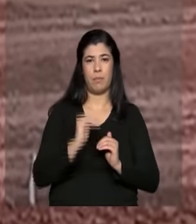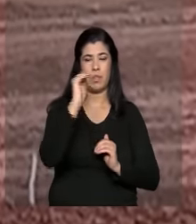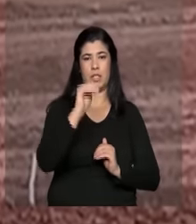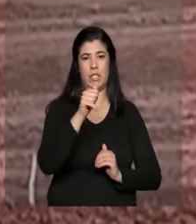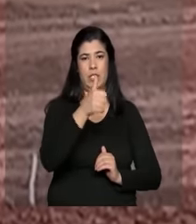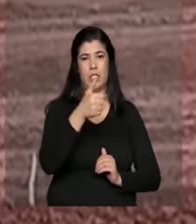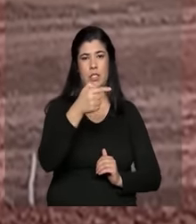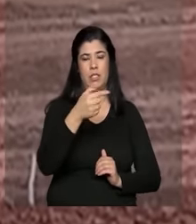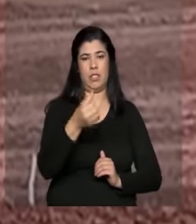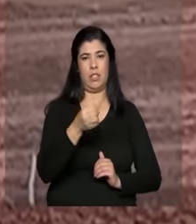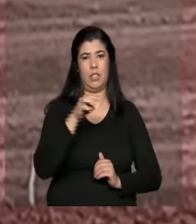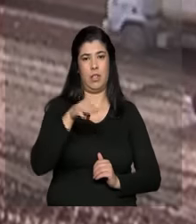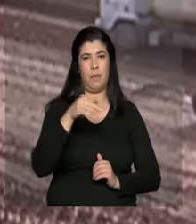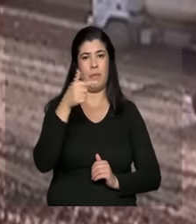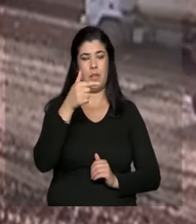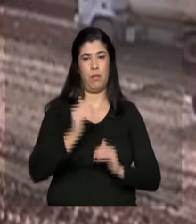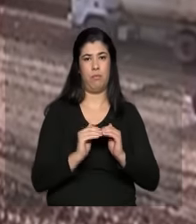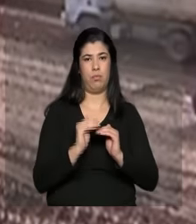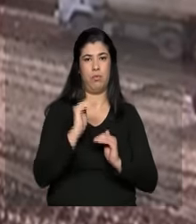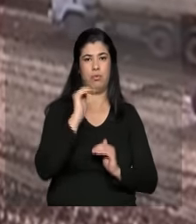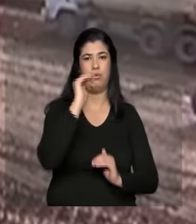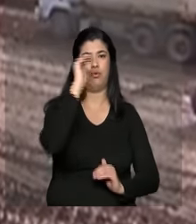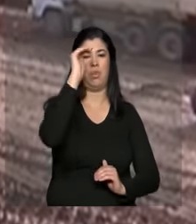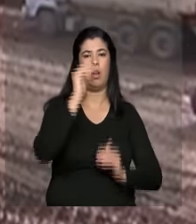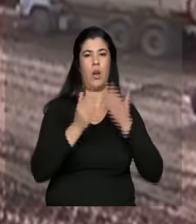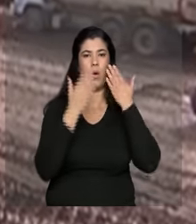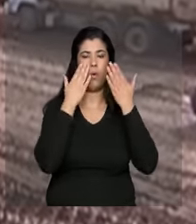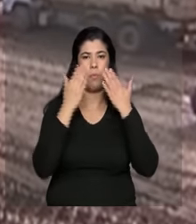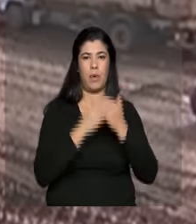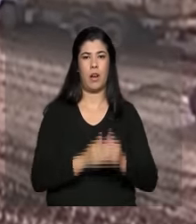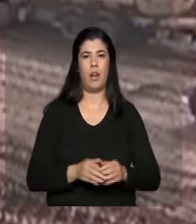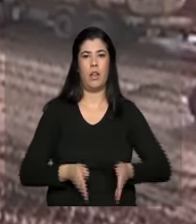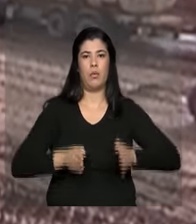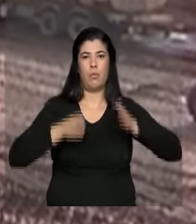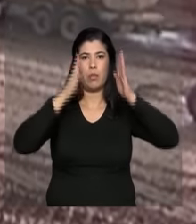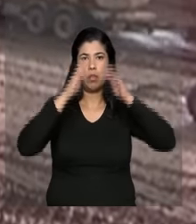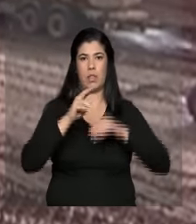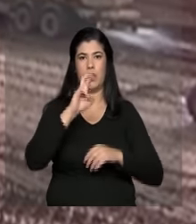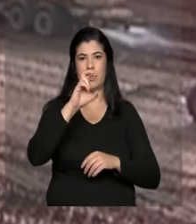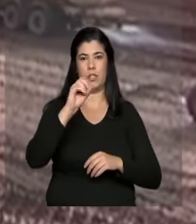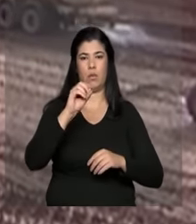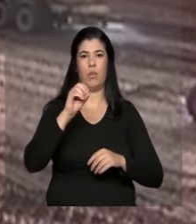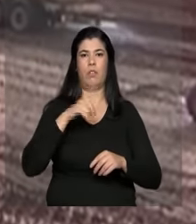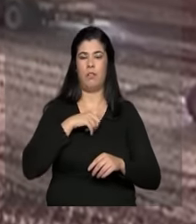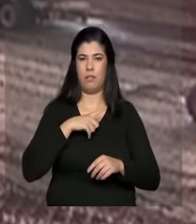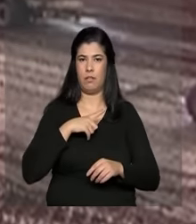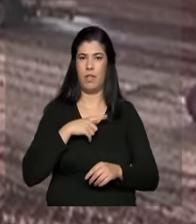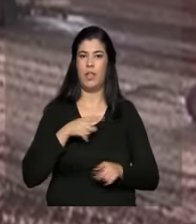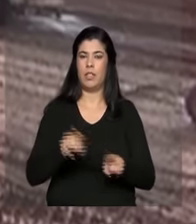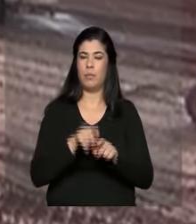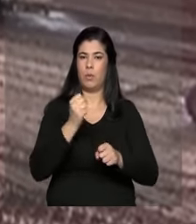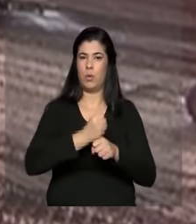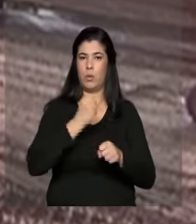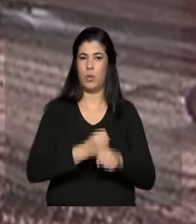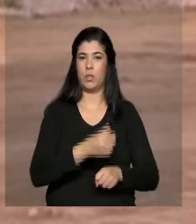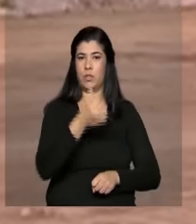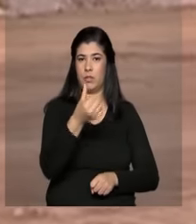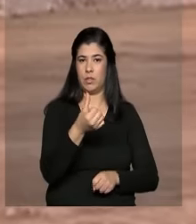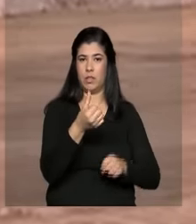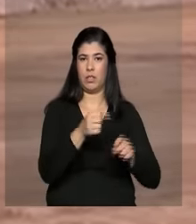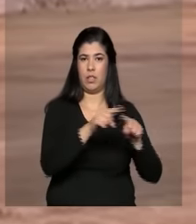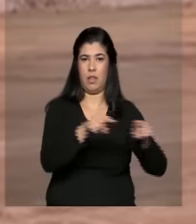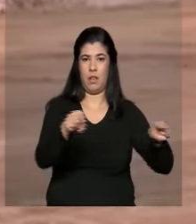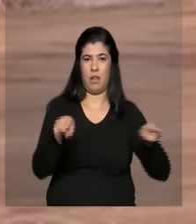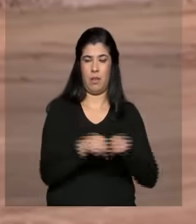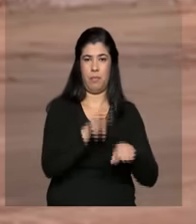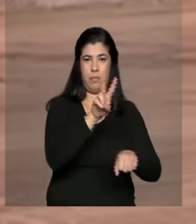acima do Rio São Francisco. Isso equivale a um prédio de 58 andares. Também estão em construção seis barragens, a